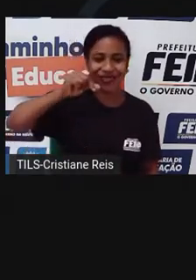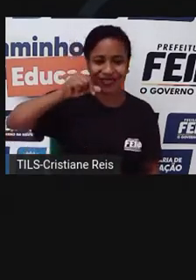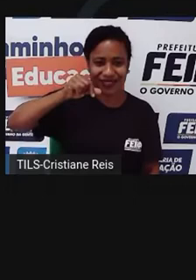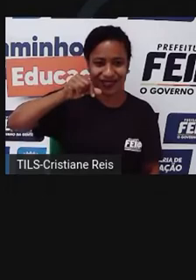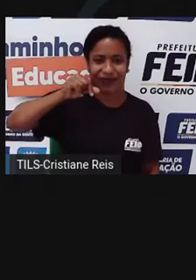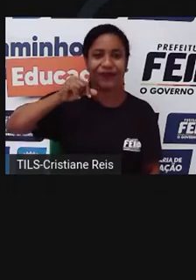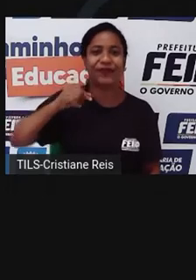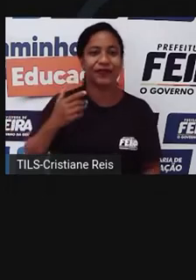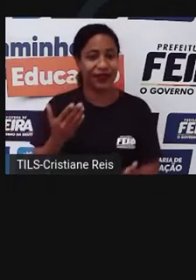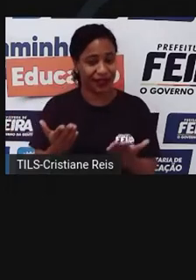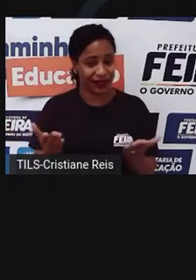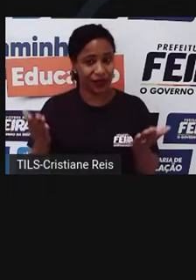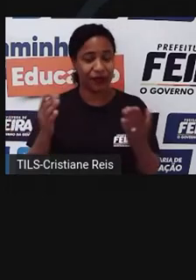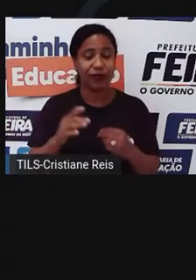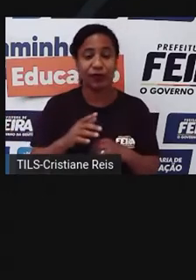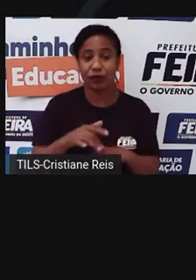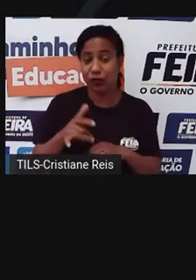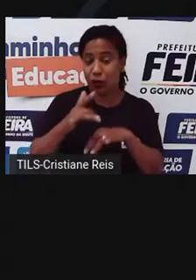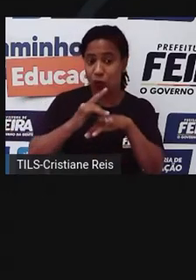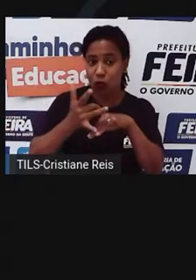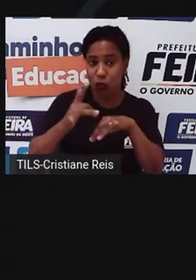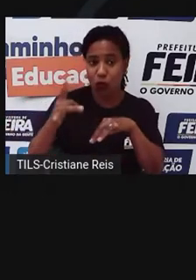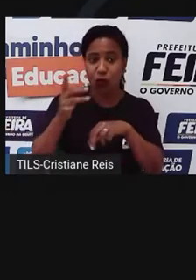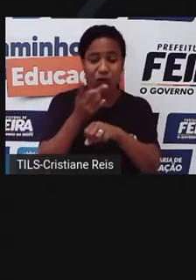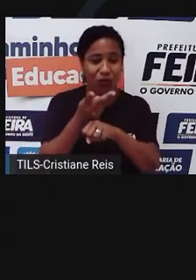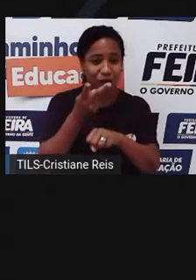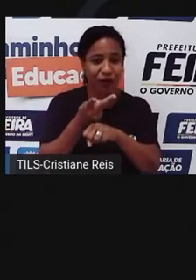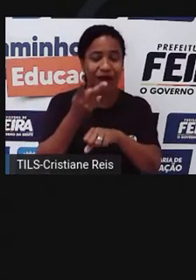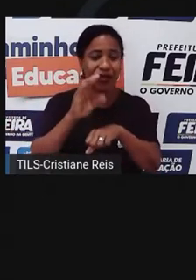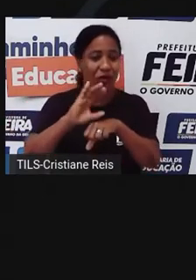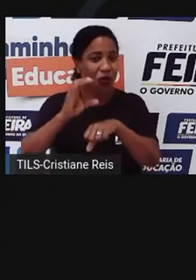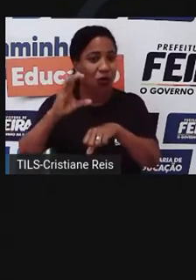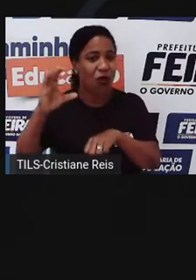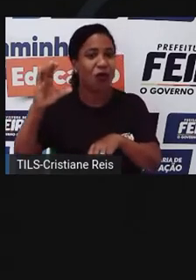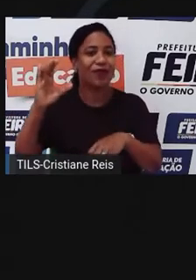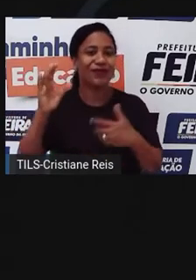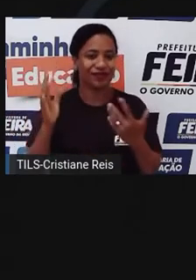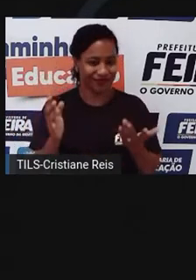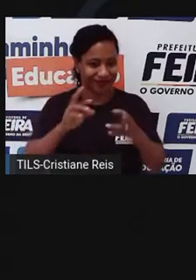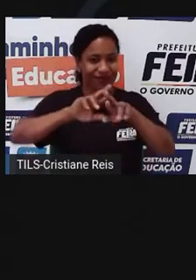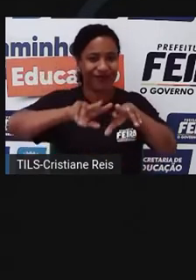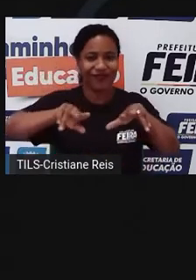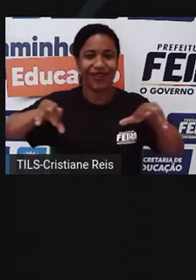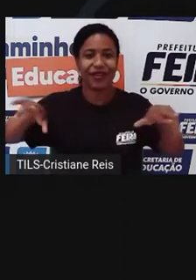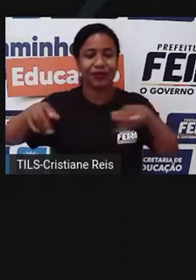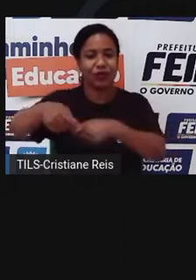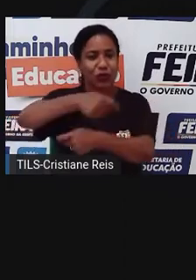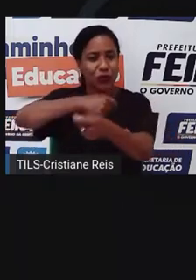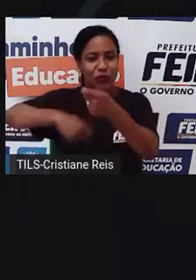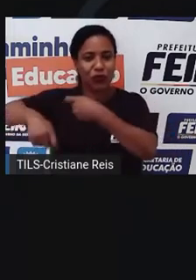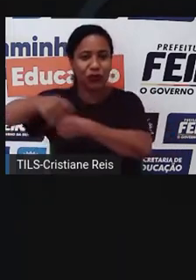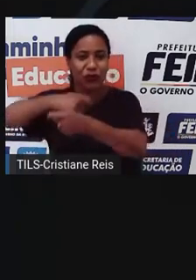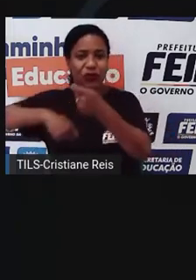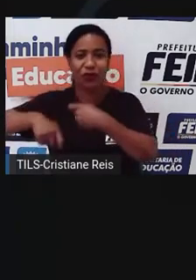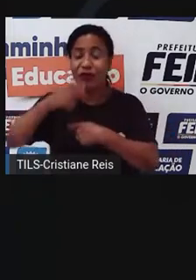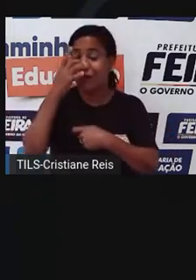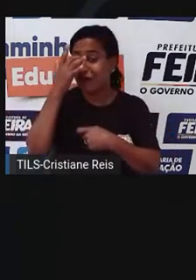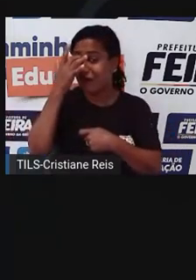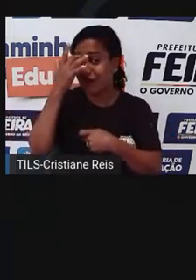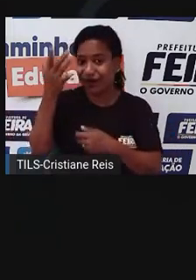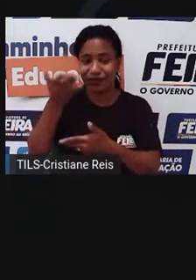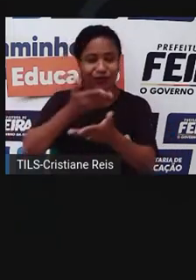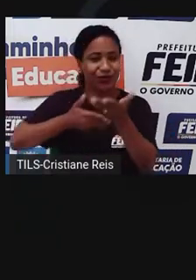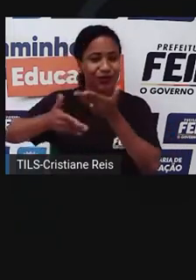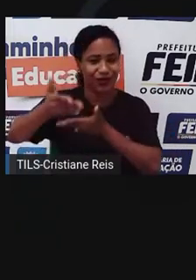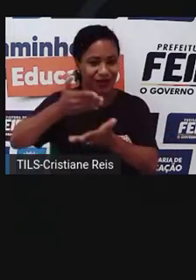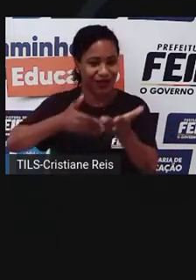lingotes de cobre, prata e ouro passaram a ser usados para fazer comércio por conta de sua fácil troca por produtos. Com o passar